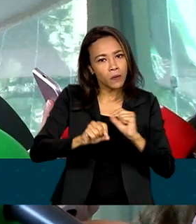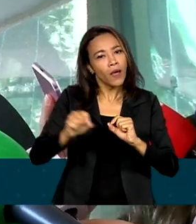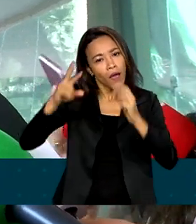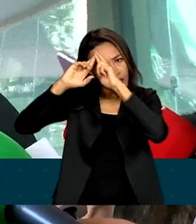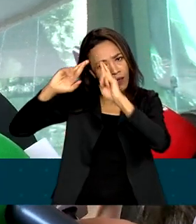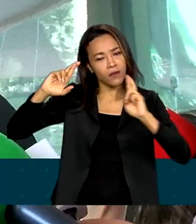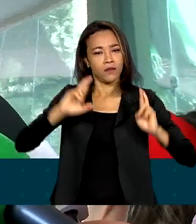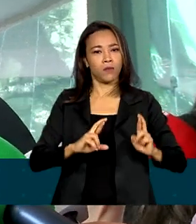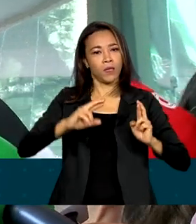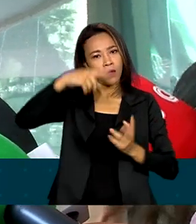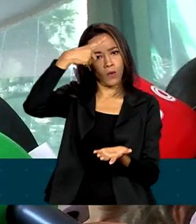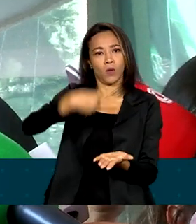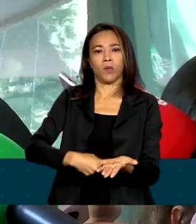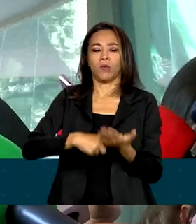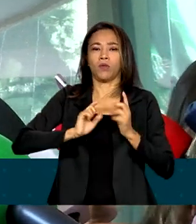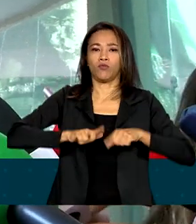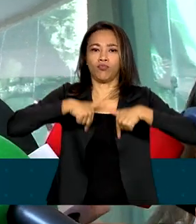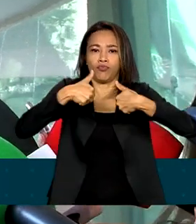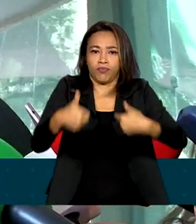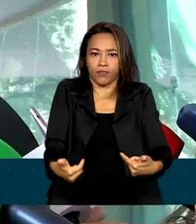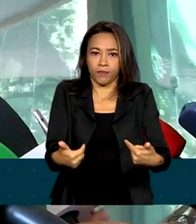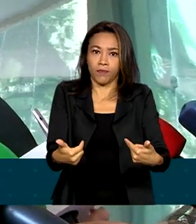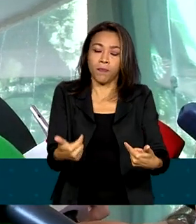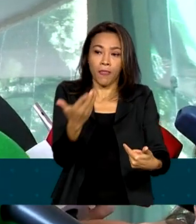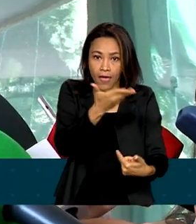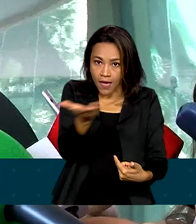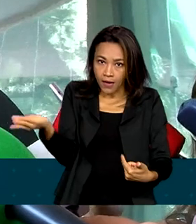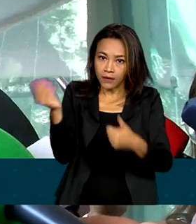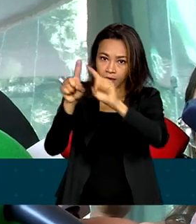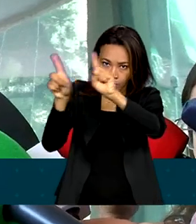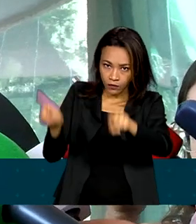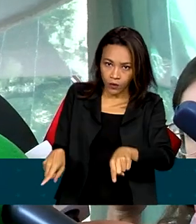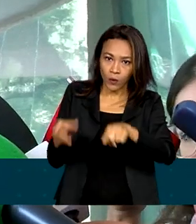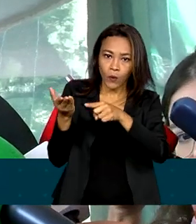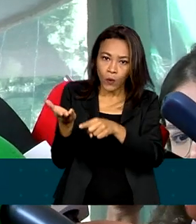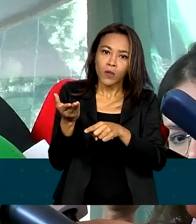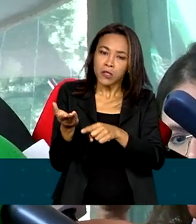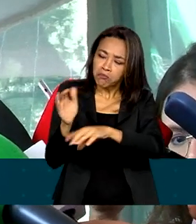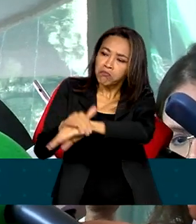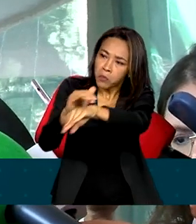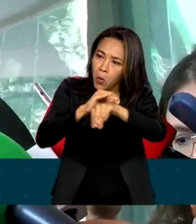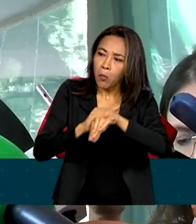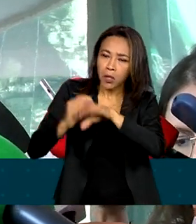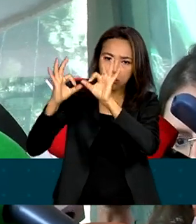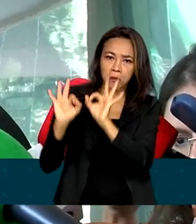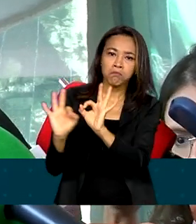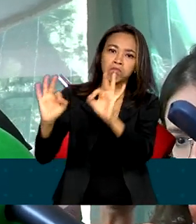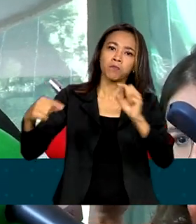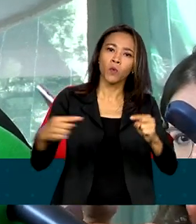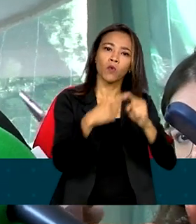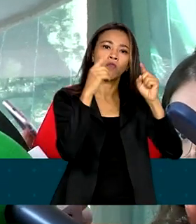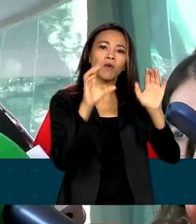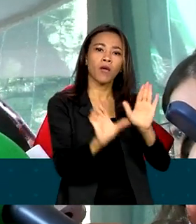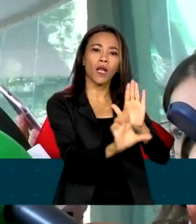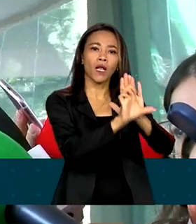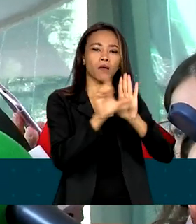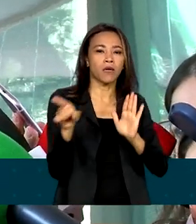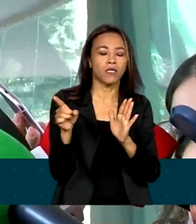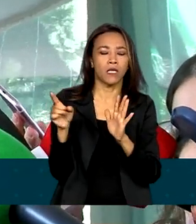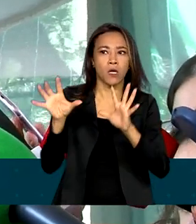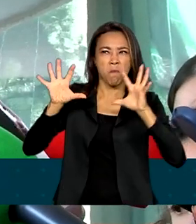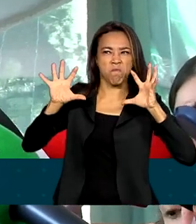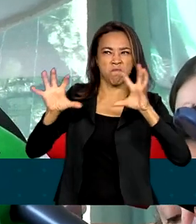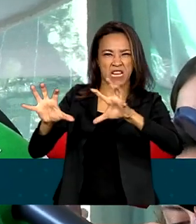no qual você está investido. Esses servidores agiram na forma da lei, mas suportaram uma